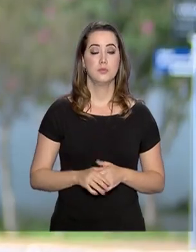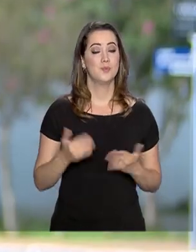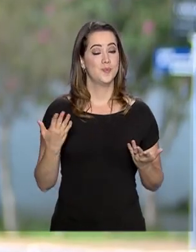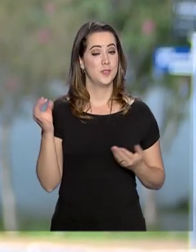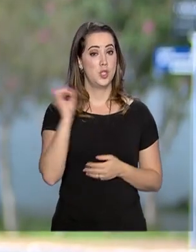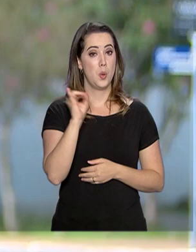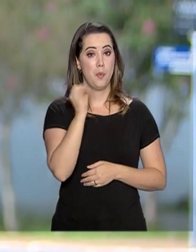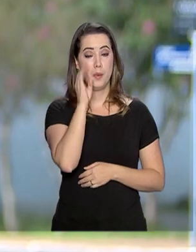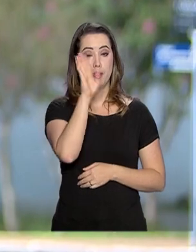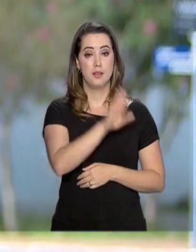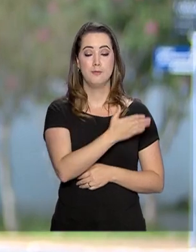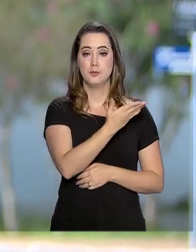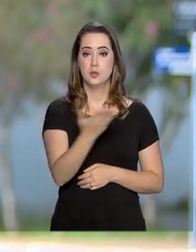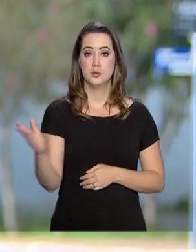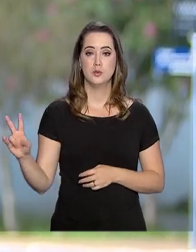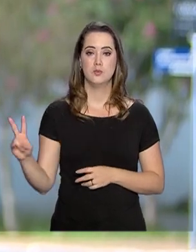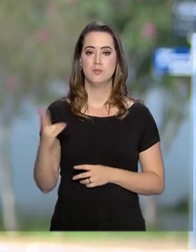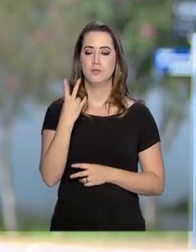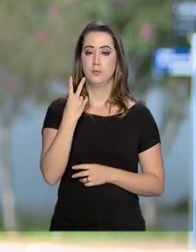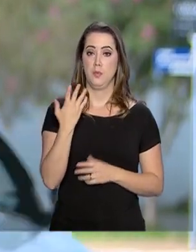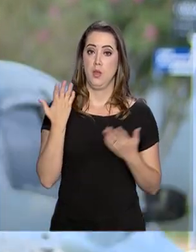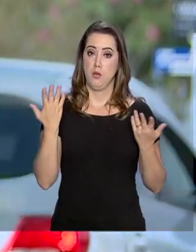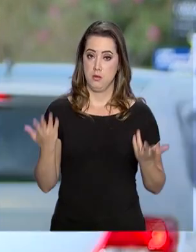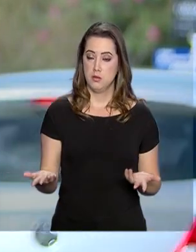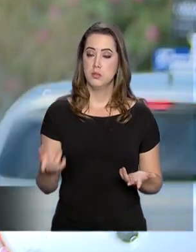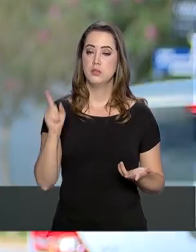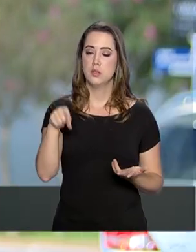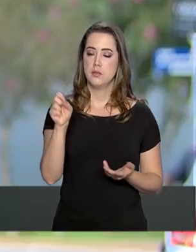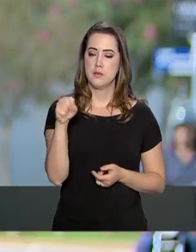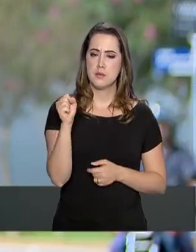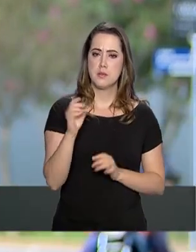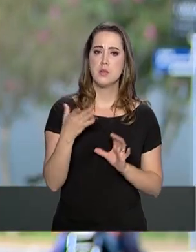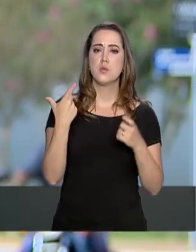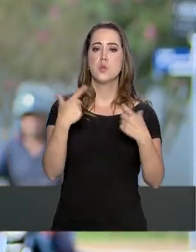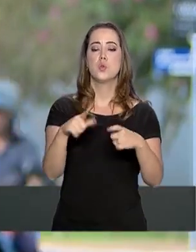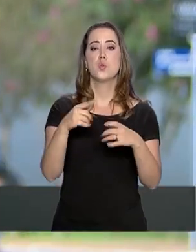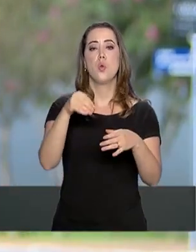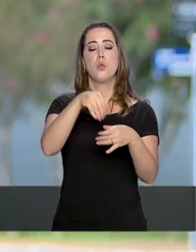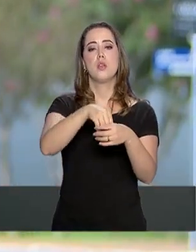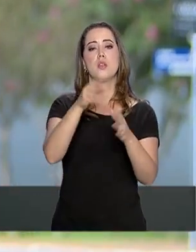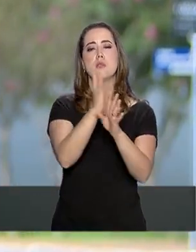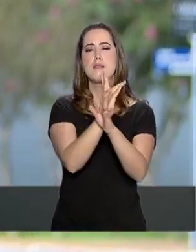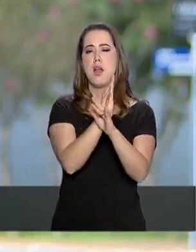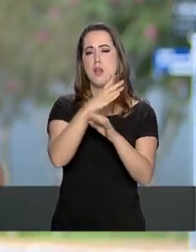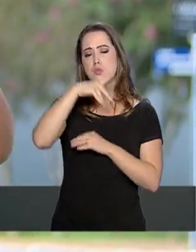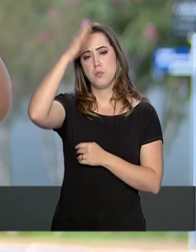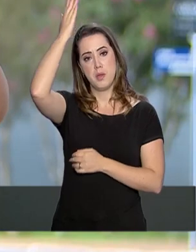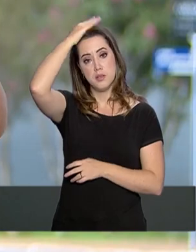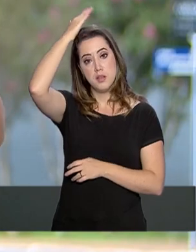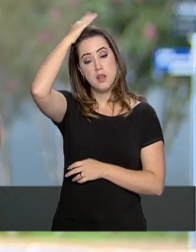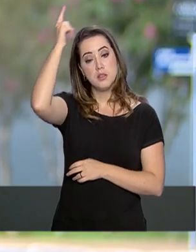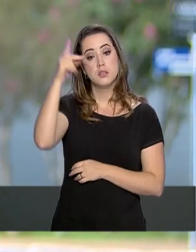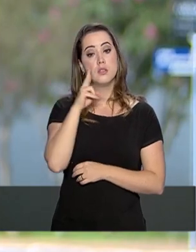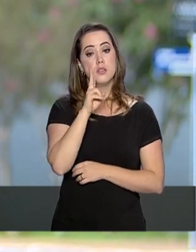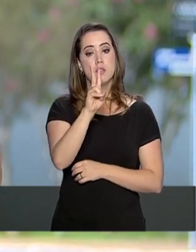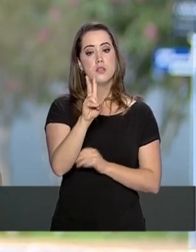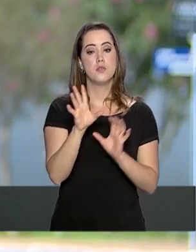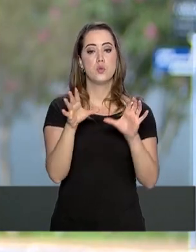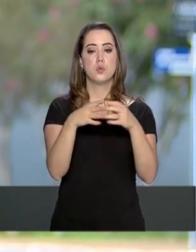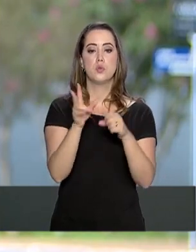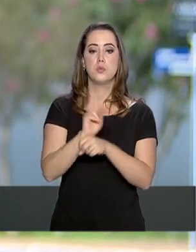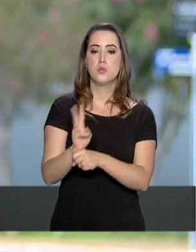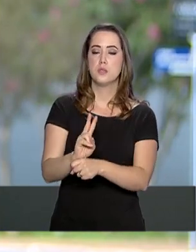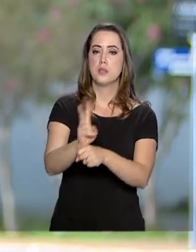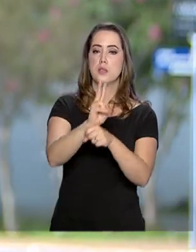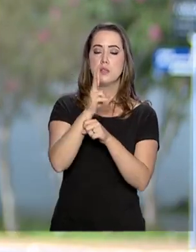Boa tarde, Daniela. Boa tarde a todos que nos acompanham. É isso mesmo. Eu estou no interior do Paraná e acompanho esse trabalho da ANEEL, dos fiscais da ANEEL,